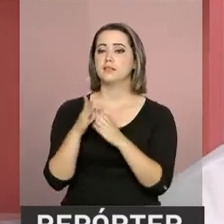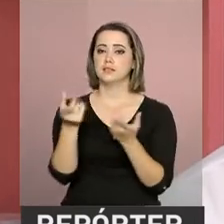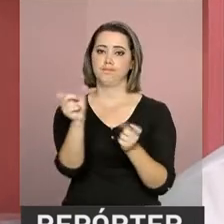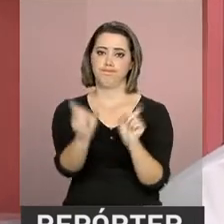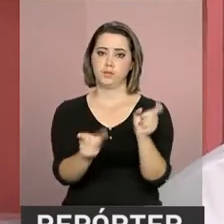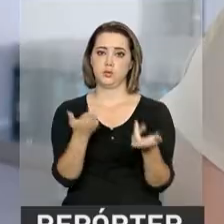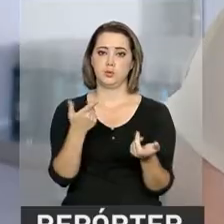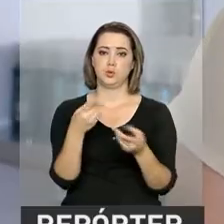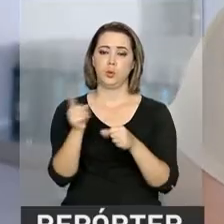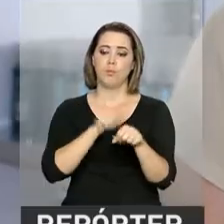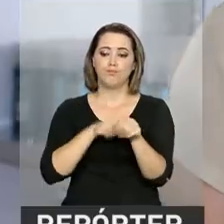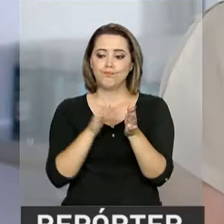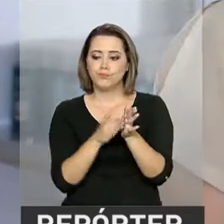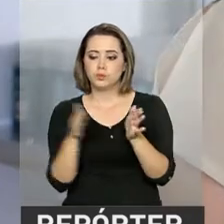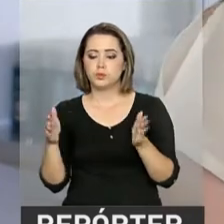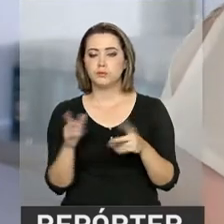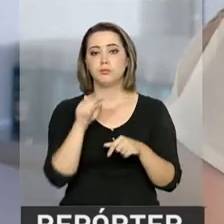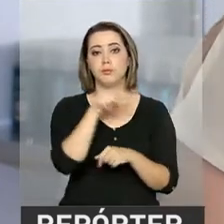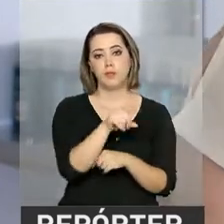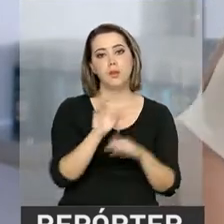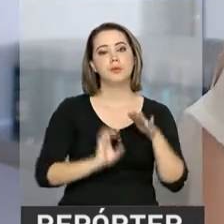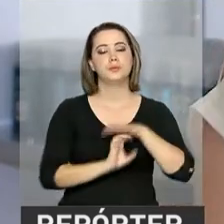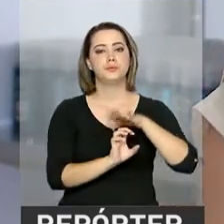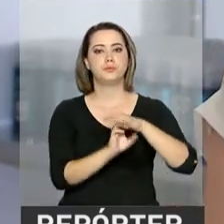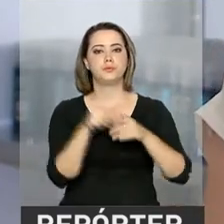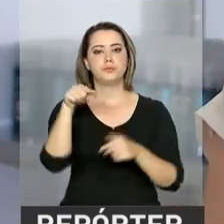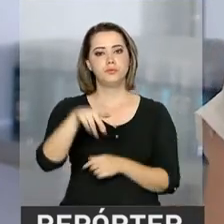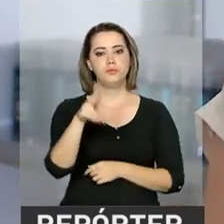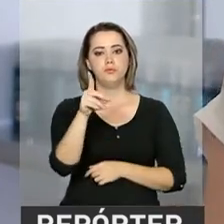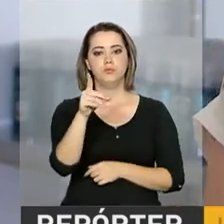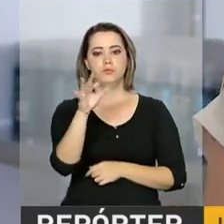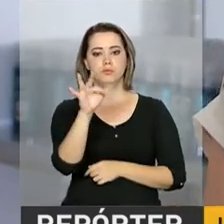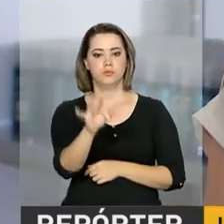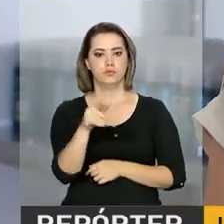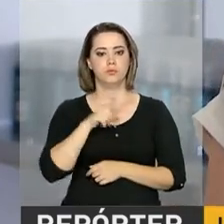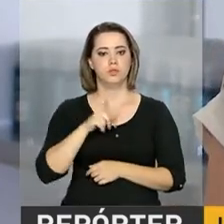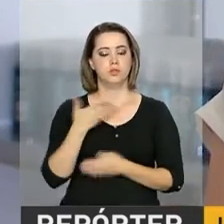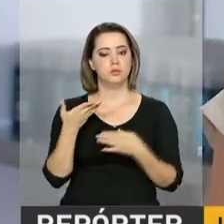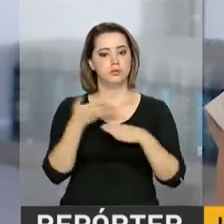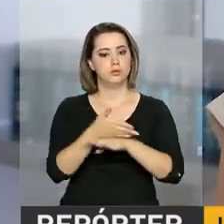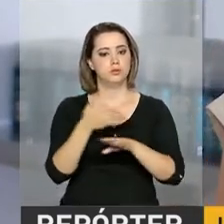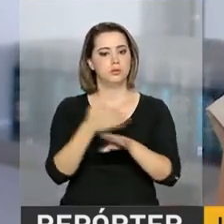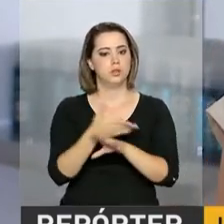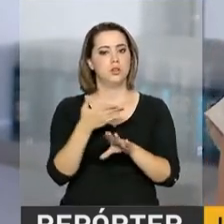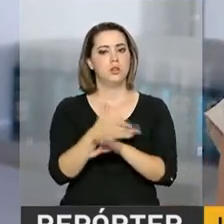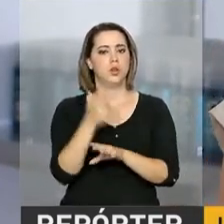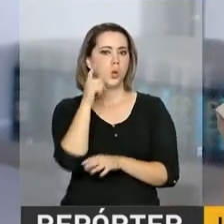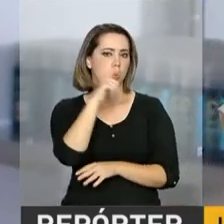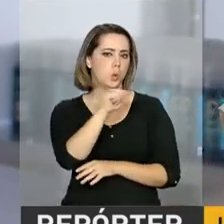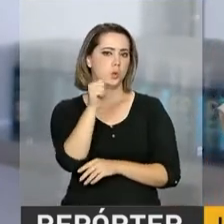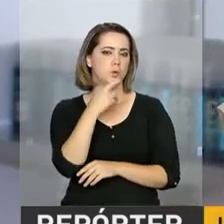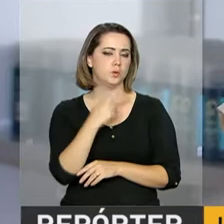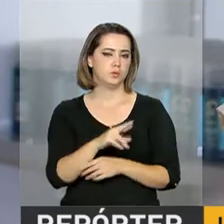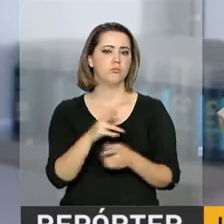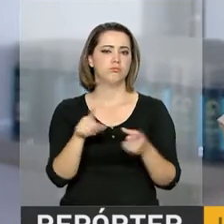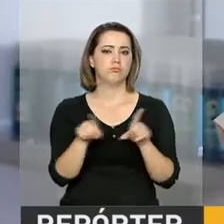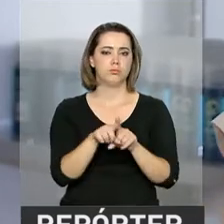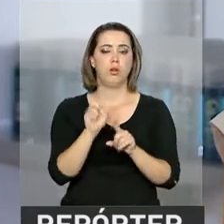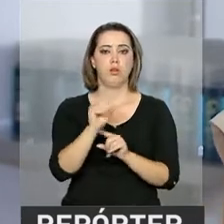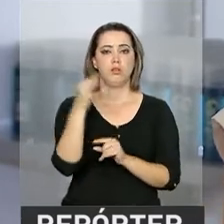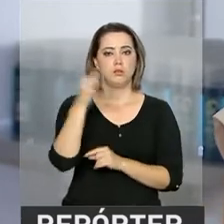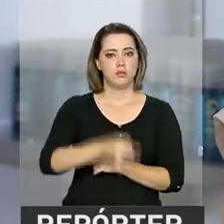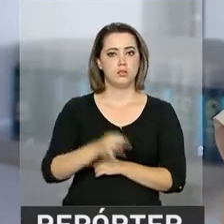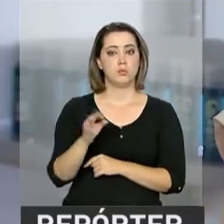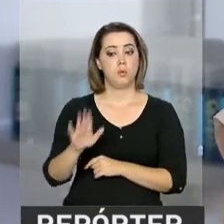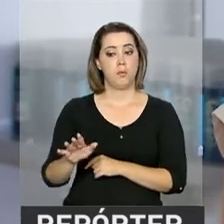tempo que você gasta. Para que empresas como essa no Distrito Federal tenham acesso a uma solução logística mais barata e